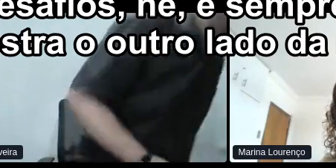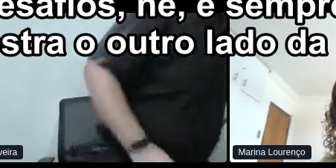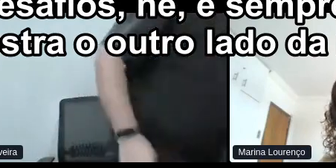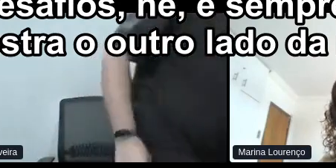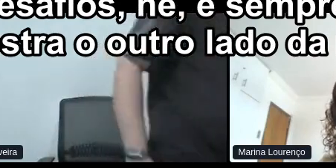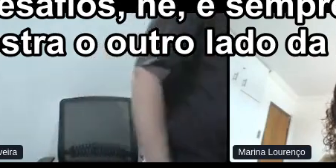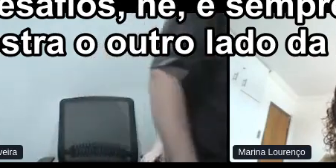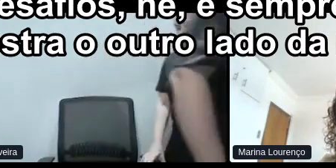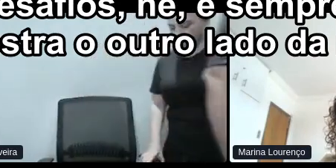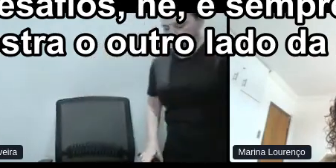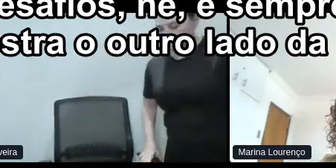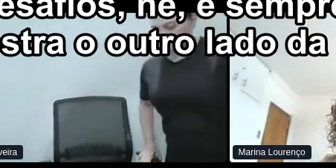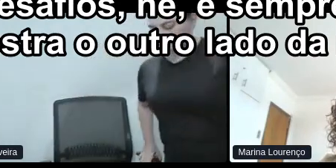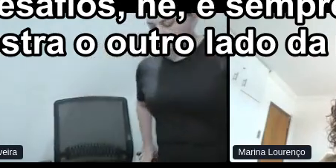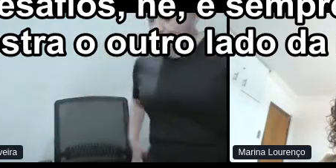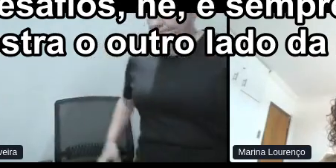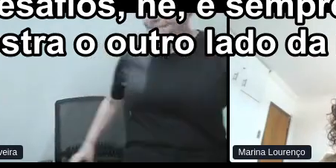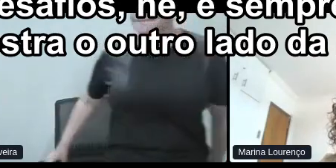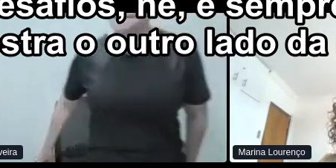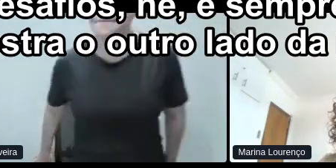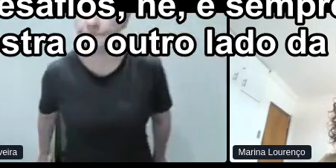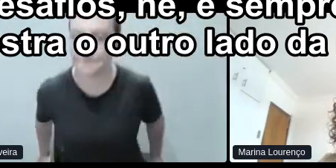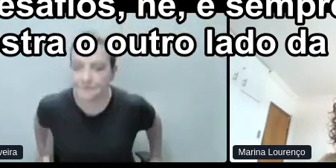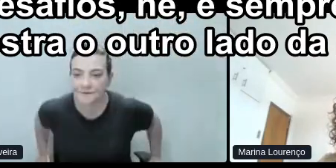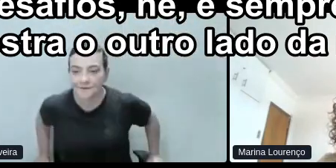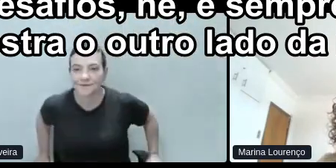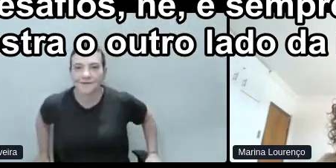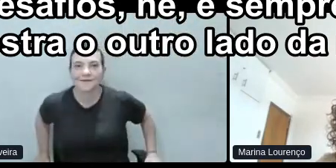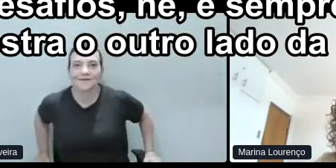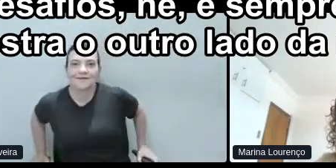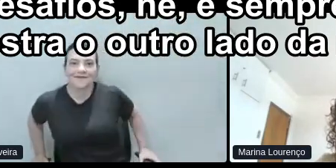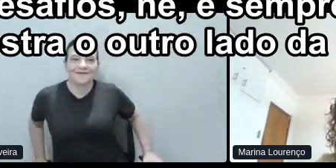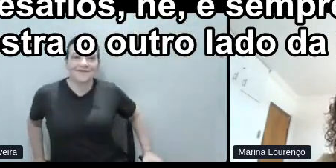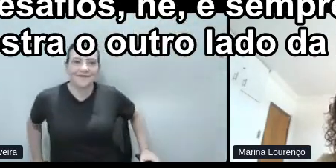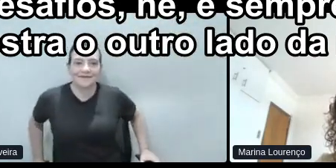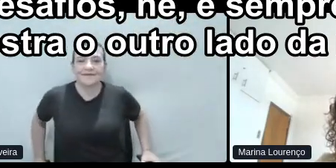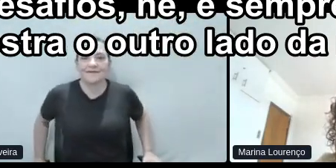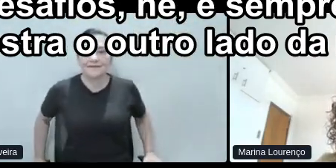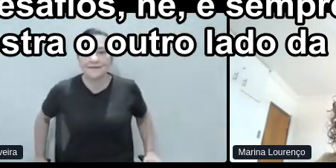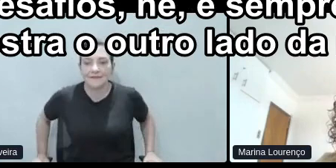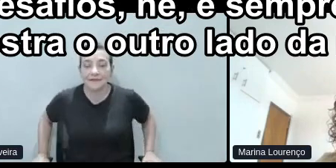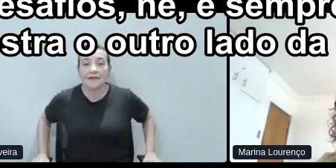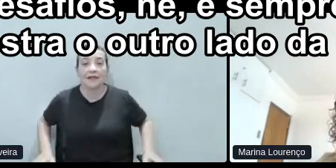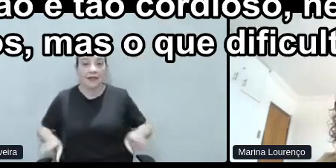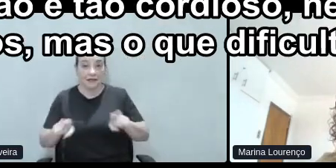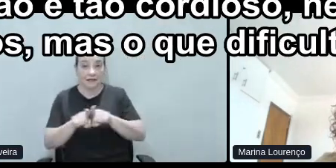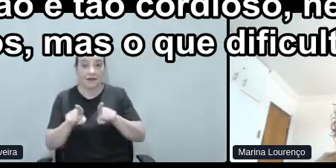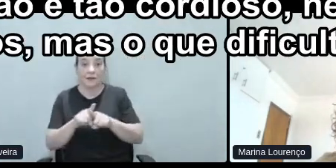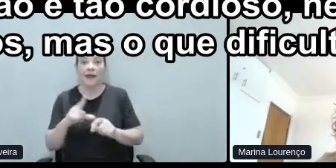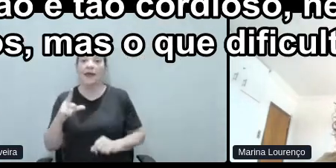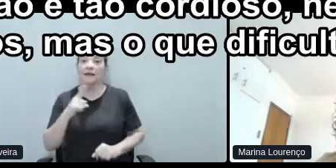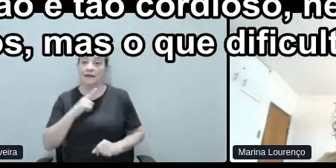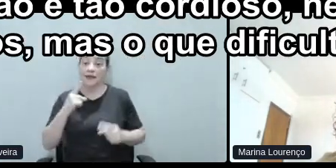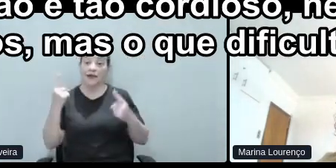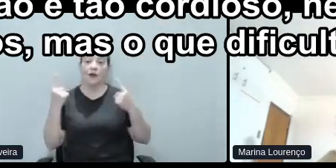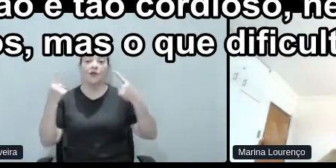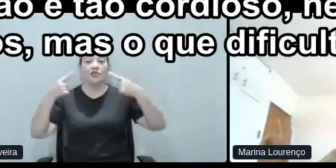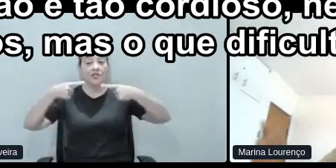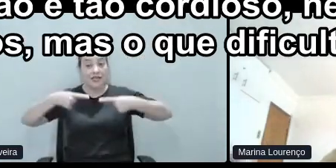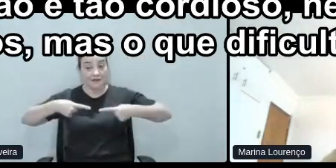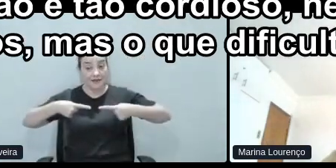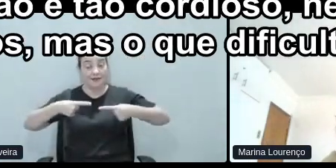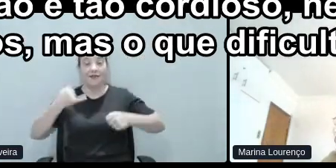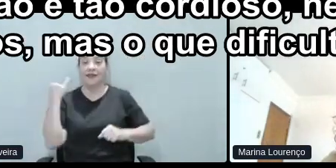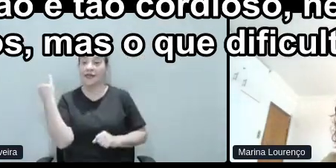os desafios, né, é sempre interessante que mostra outro lado da moeda, que às vezes não é tão